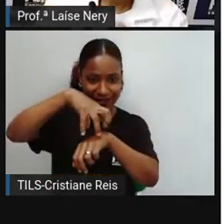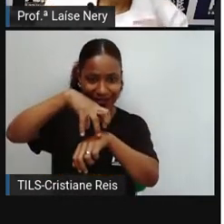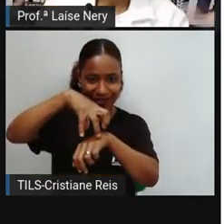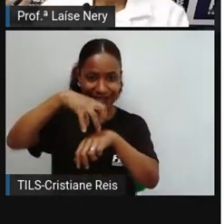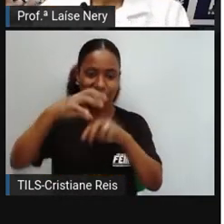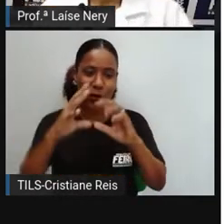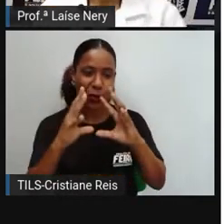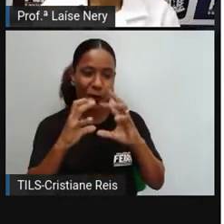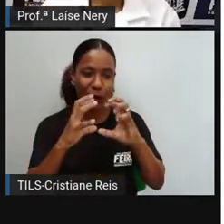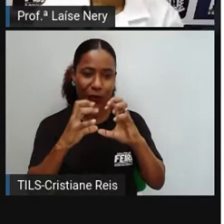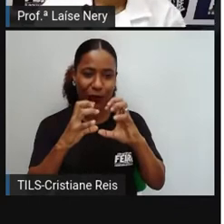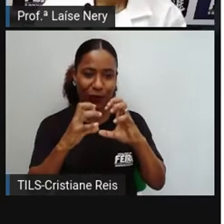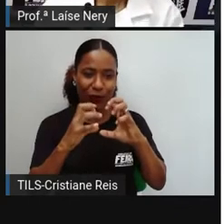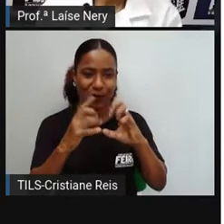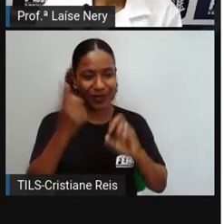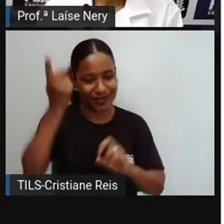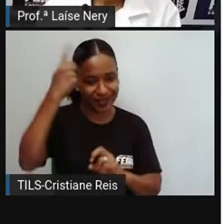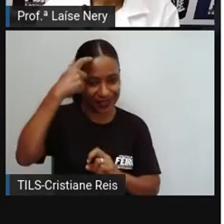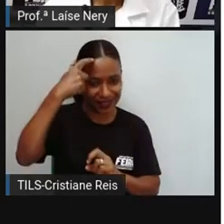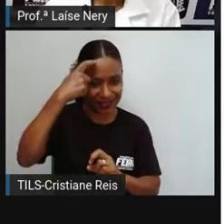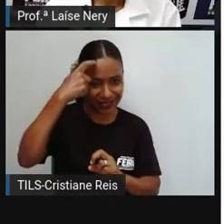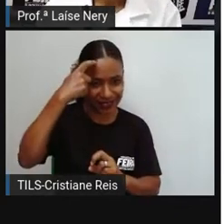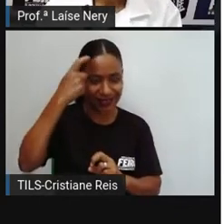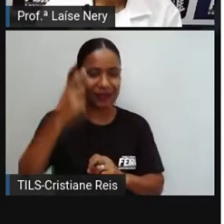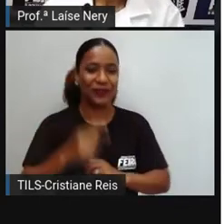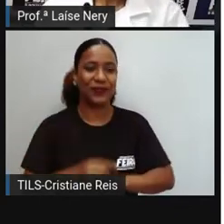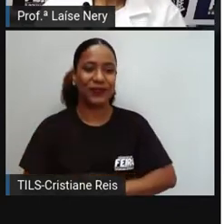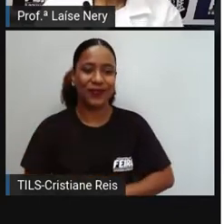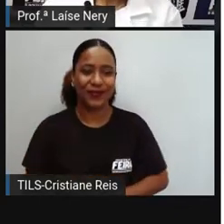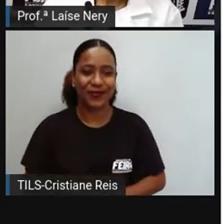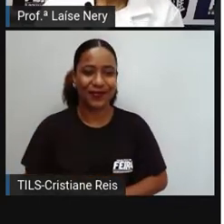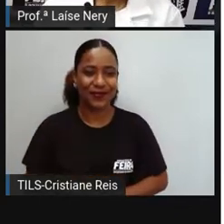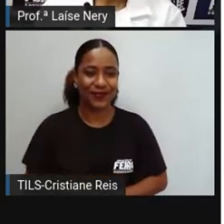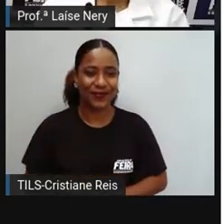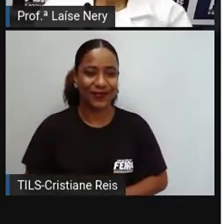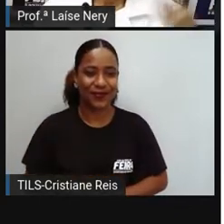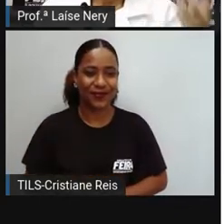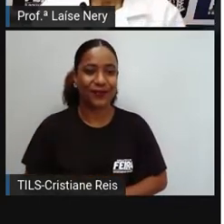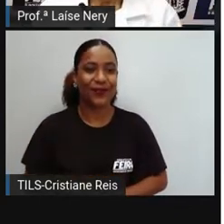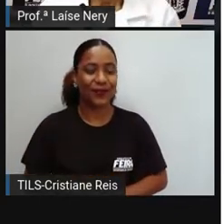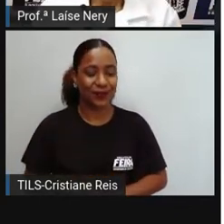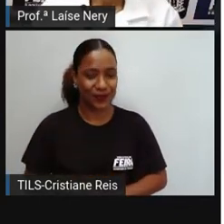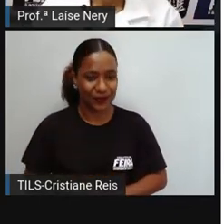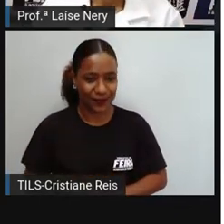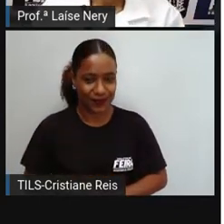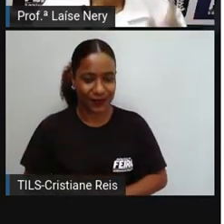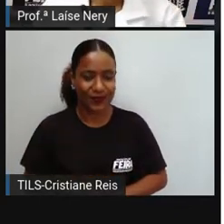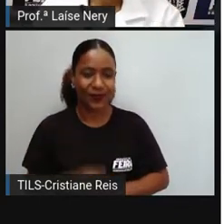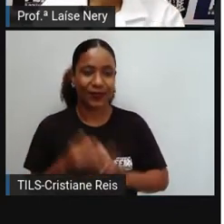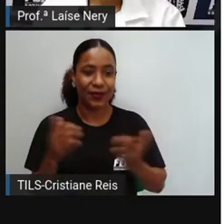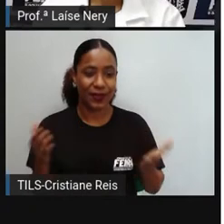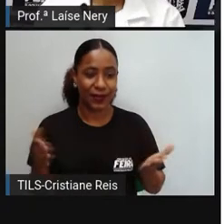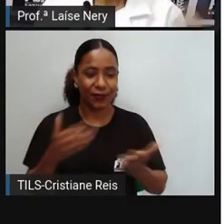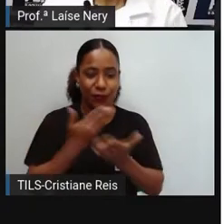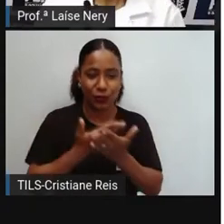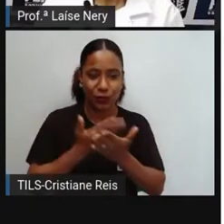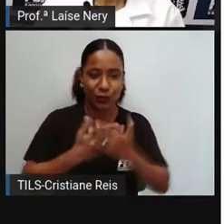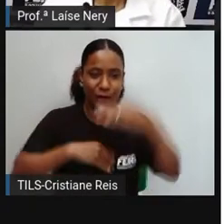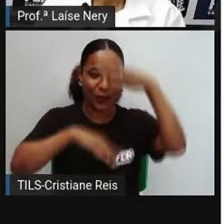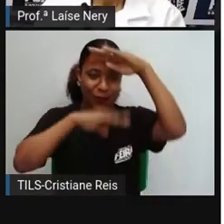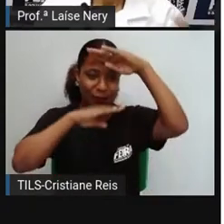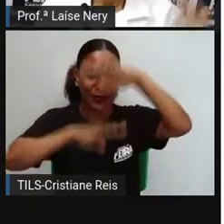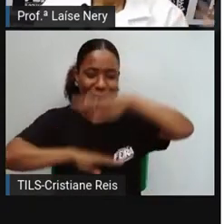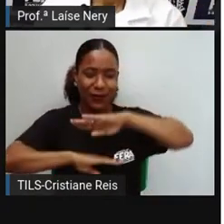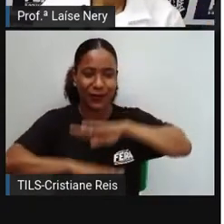perceber e entender o mundo à nossa volta. Então, nós estudamos essas partes. Se